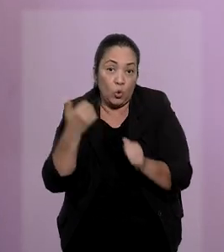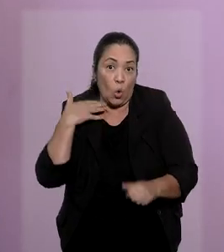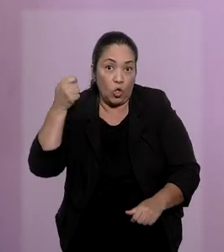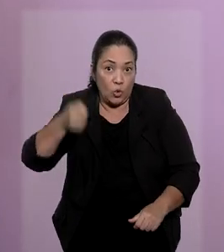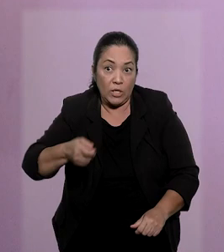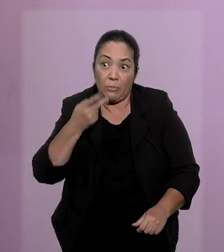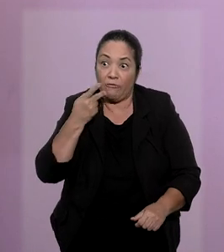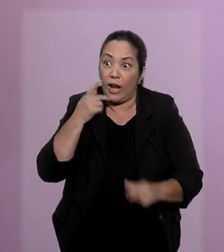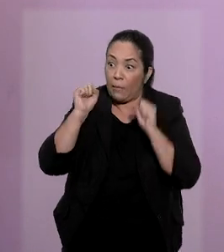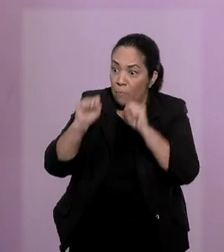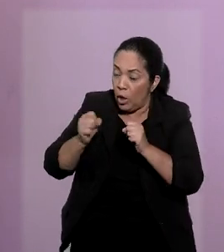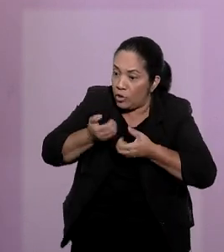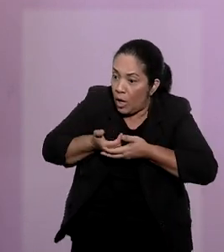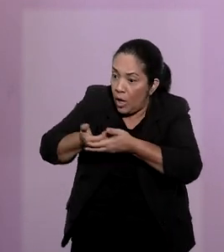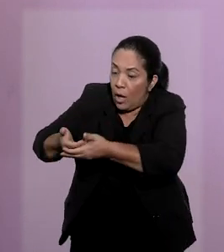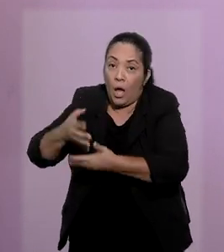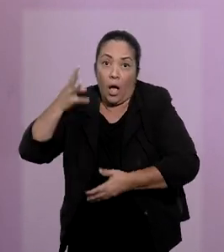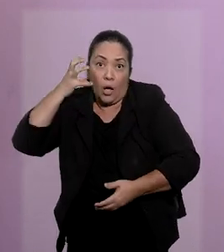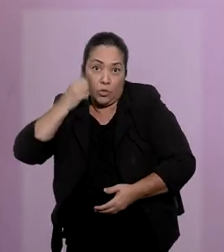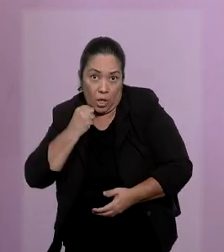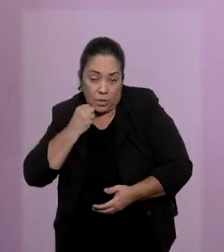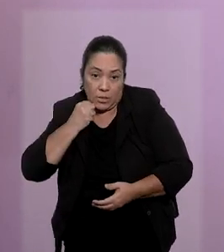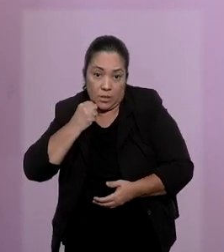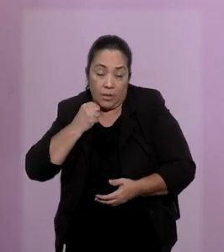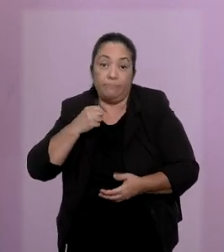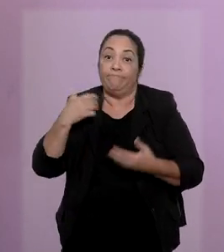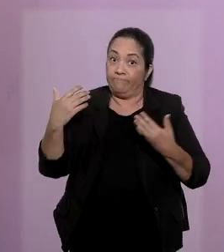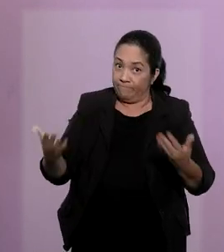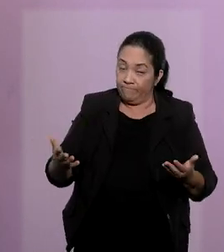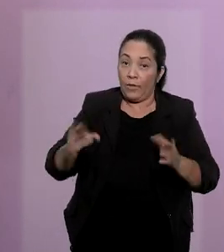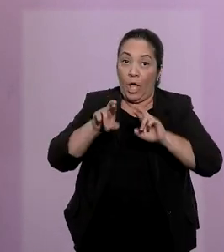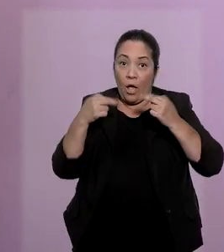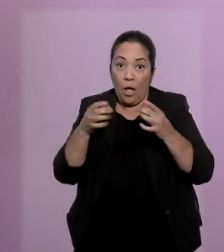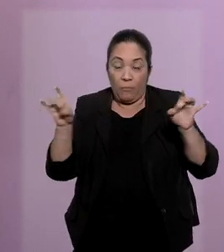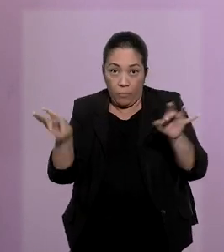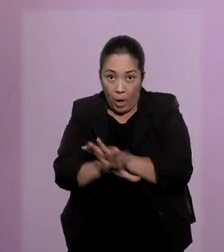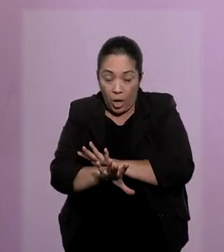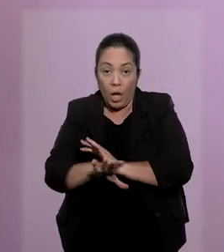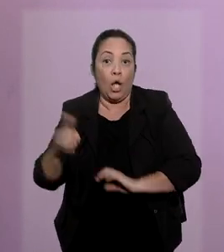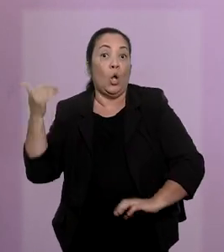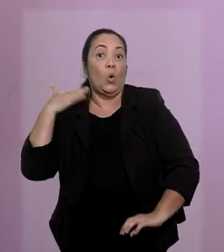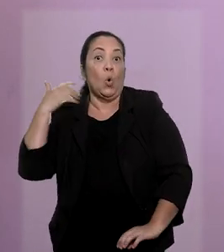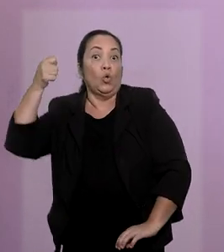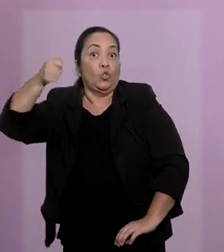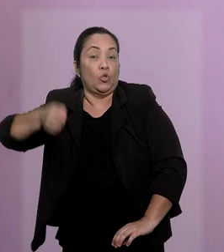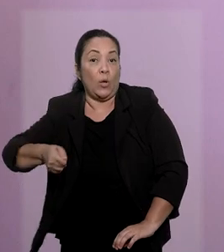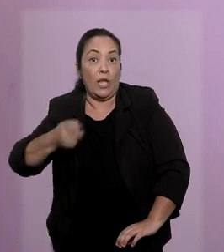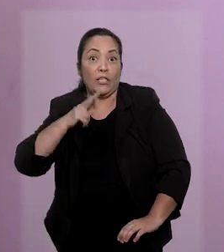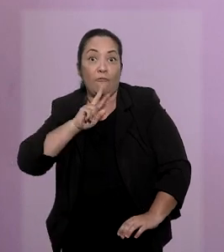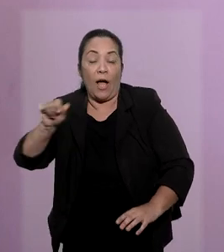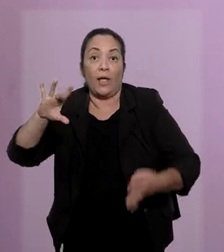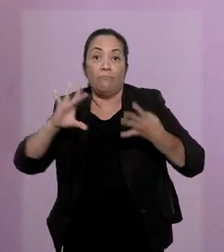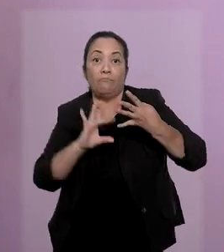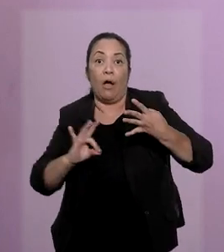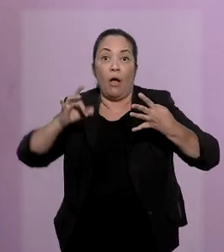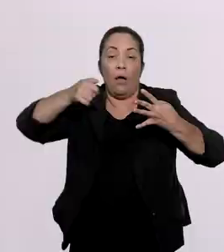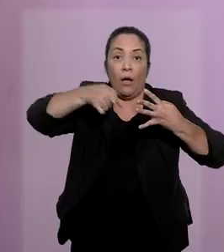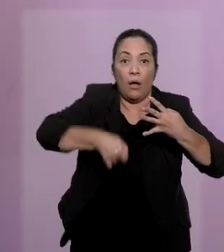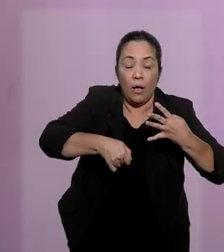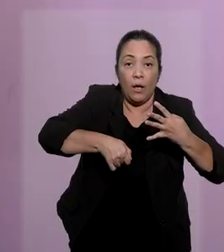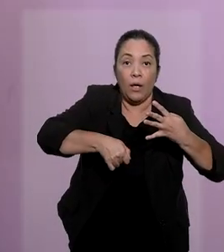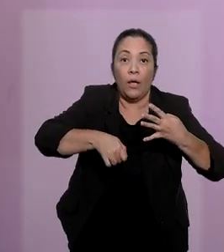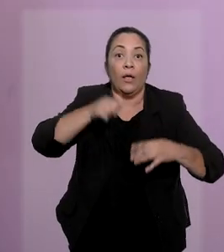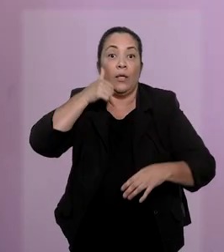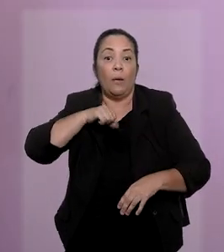criança para fim de adoção. Após a audiência, o magistrado proferirá a sentença de extinção no poder familiar.